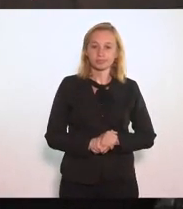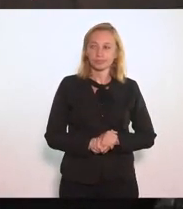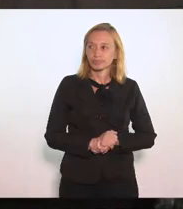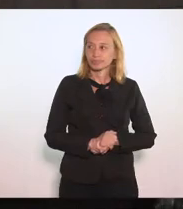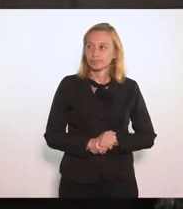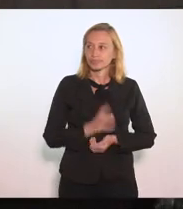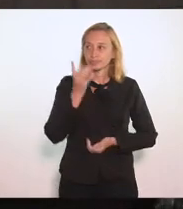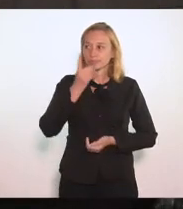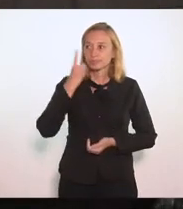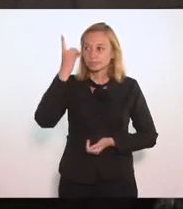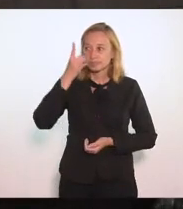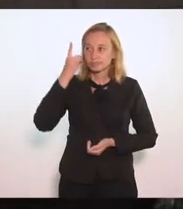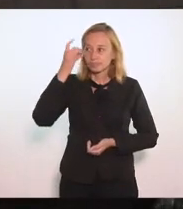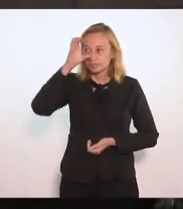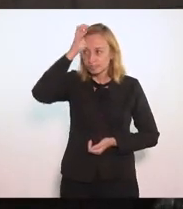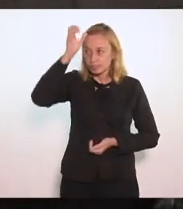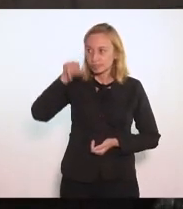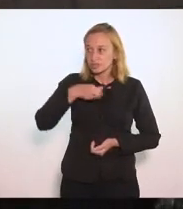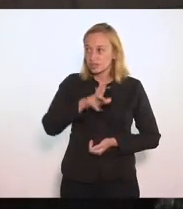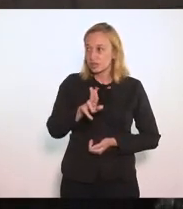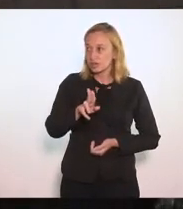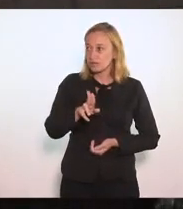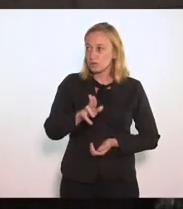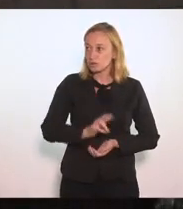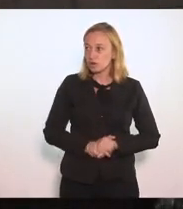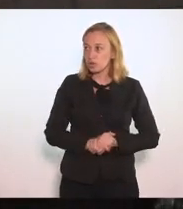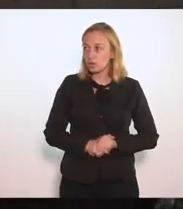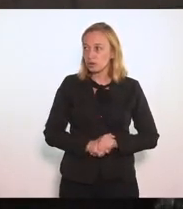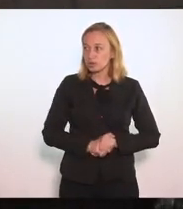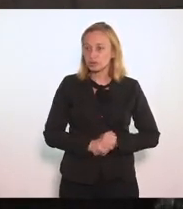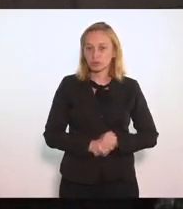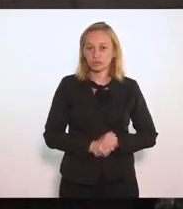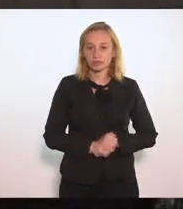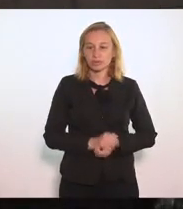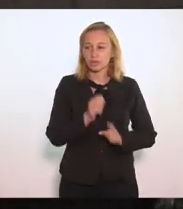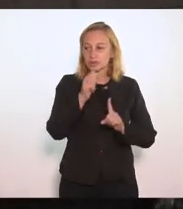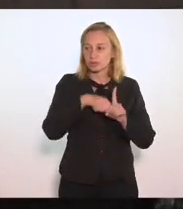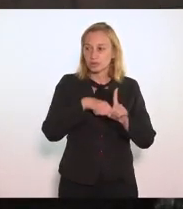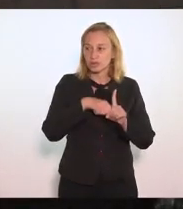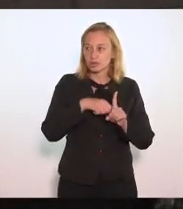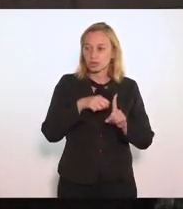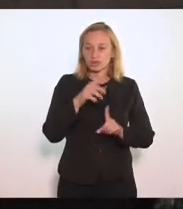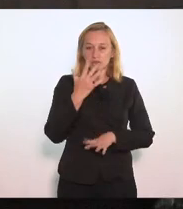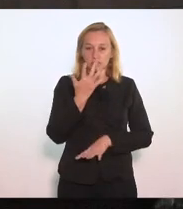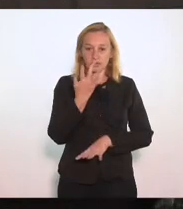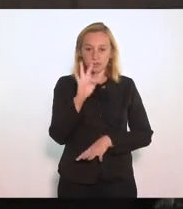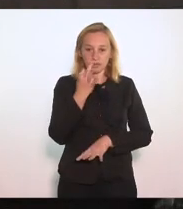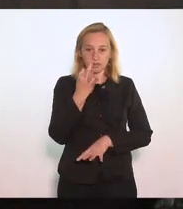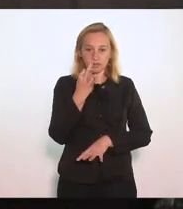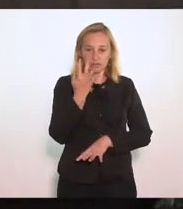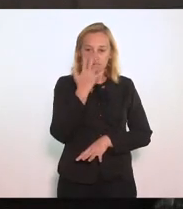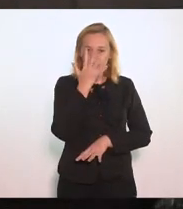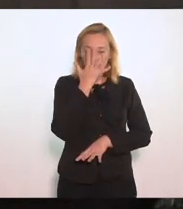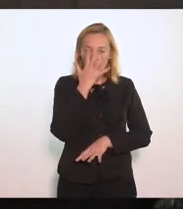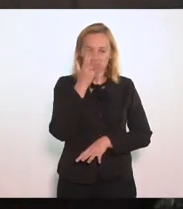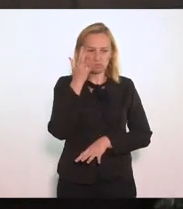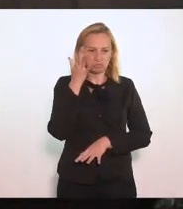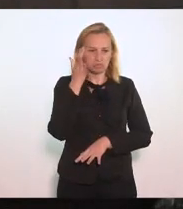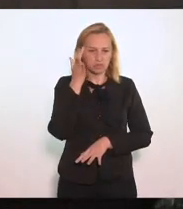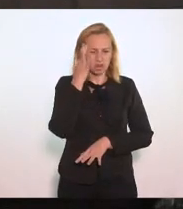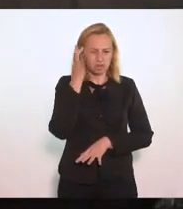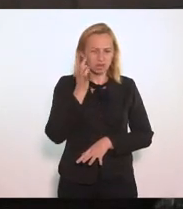Deputada Tia Ju No mês De fevereiro Não me recordo A data Precisa